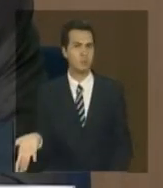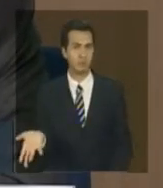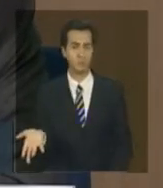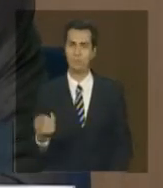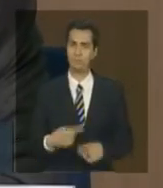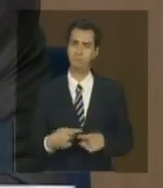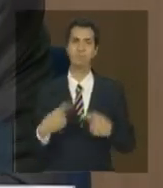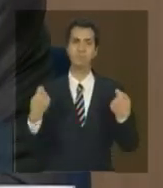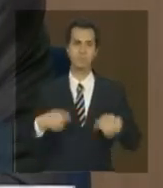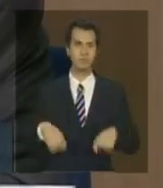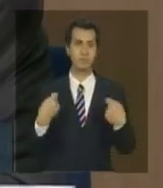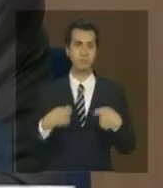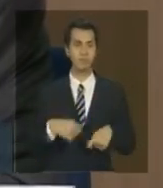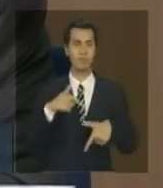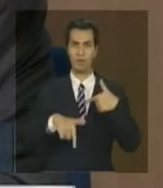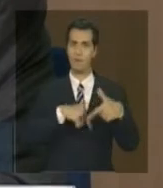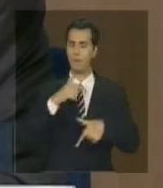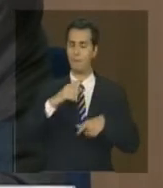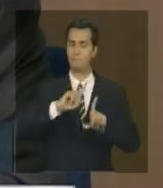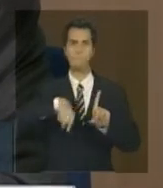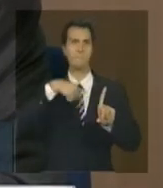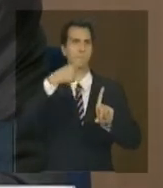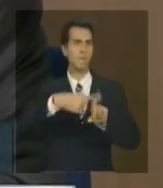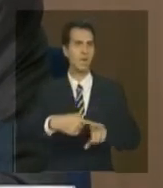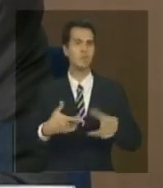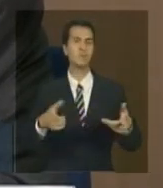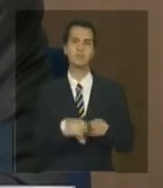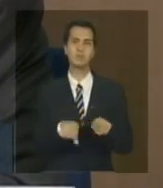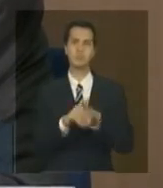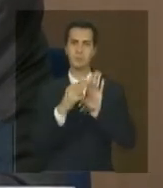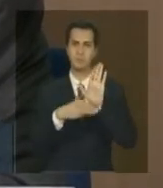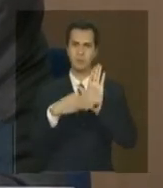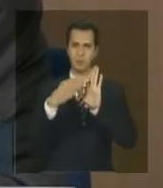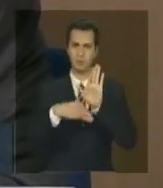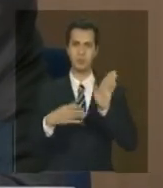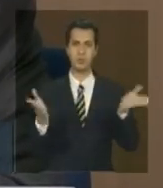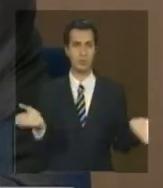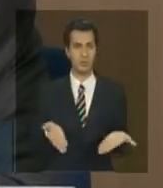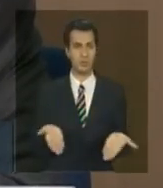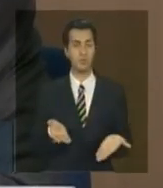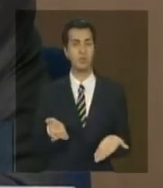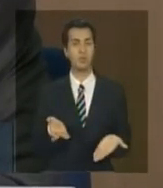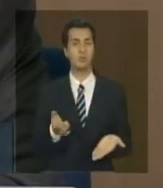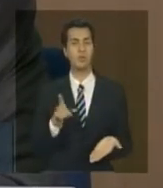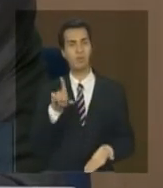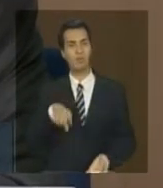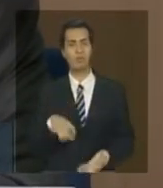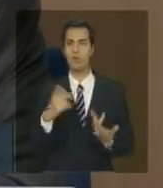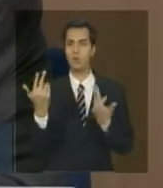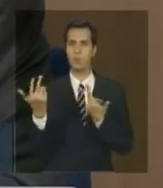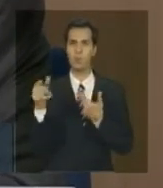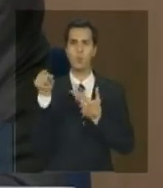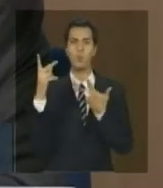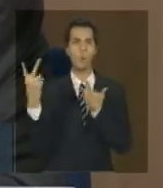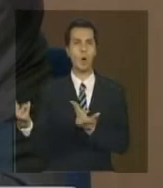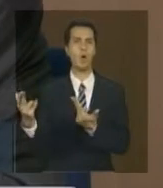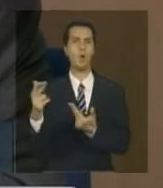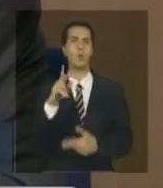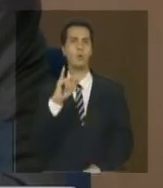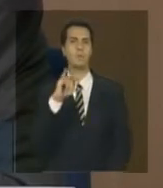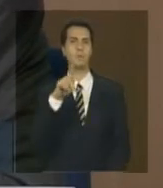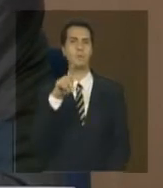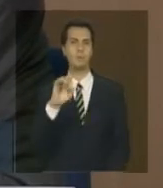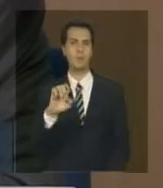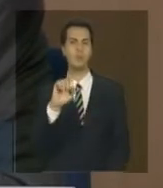mais extenso e a metodologia que a gente se propôs agora é semelhante ao que o INPE faz da Amazônia, que é simplesmente